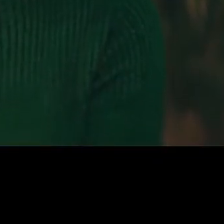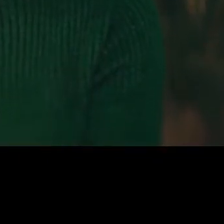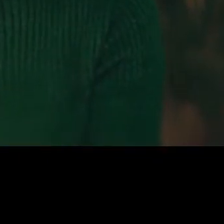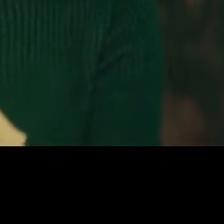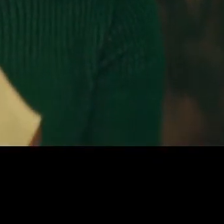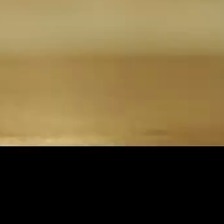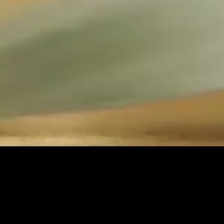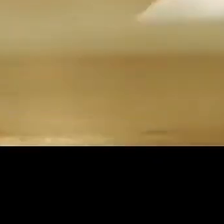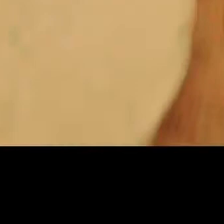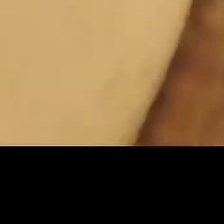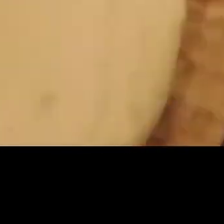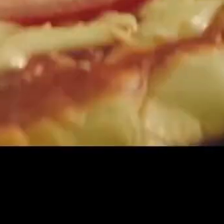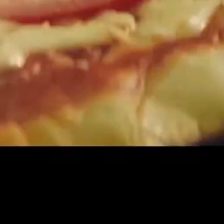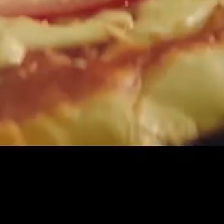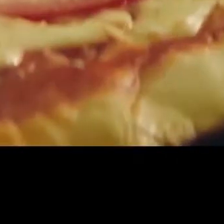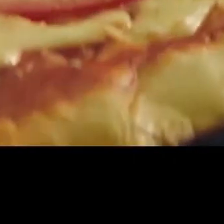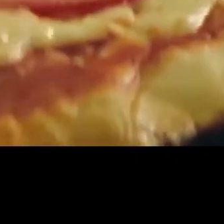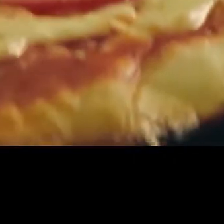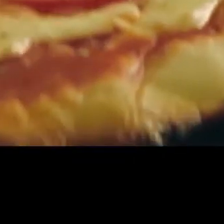De mão cheia